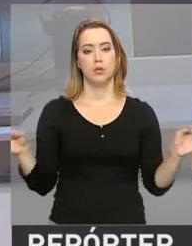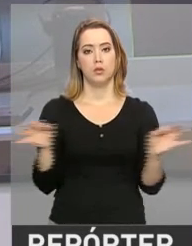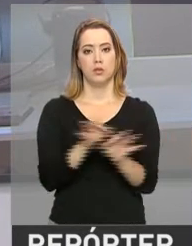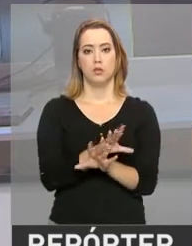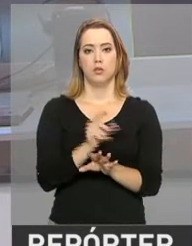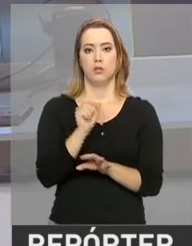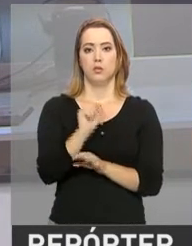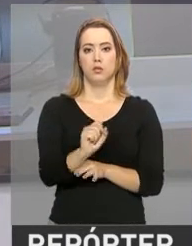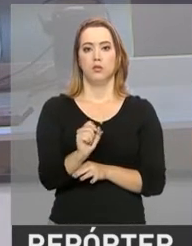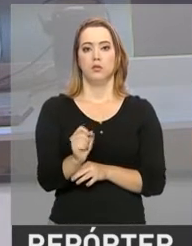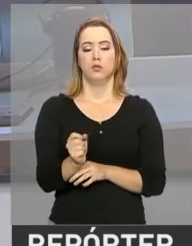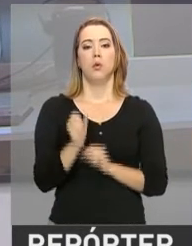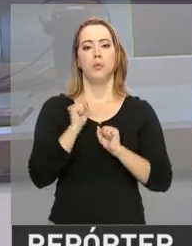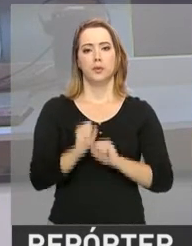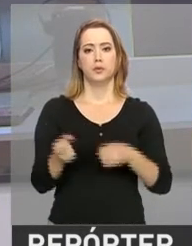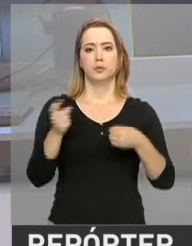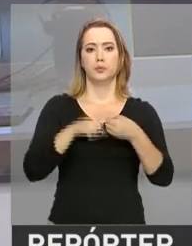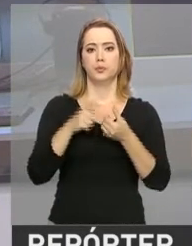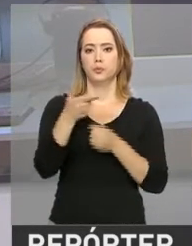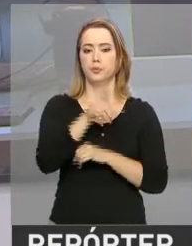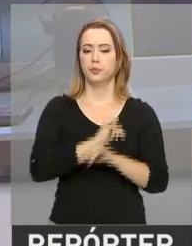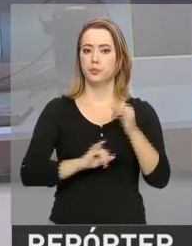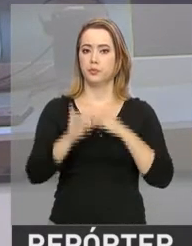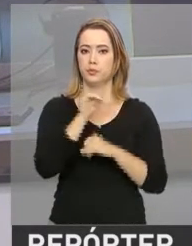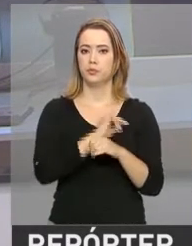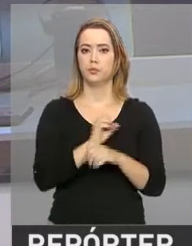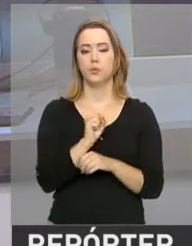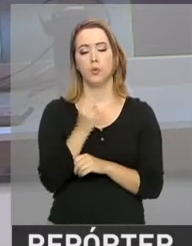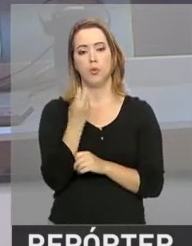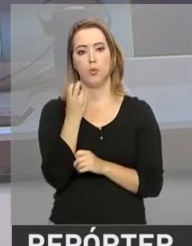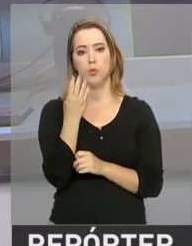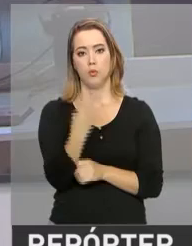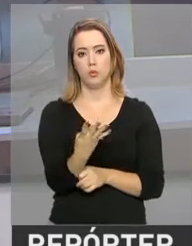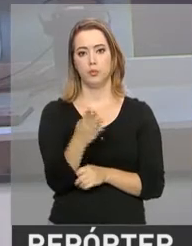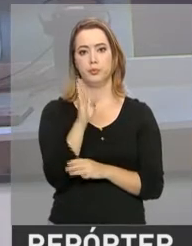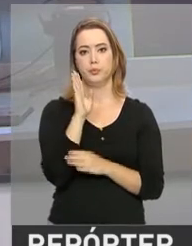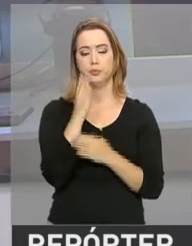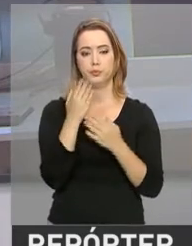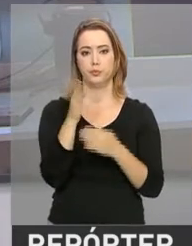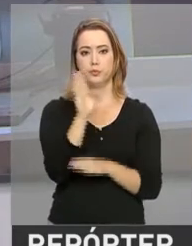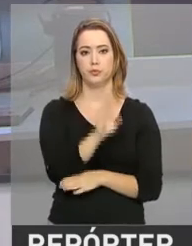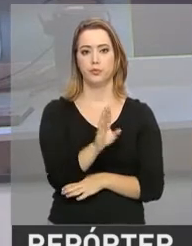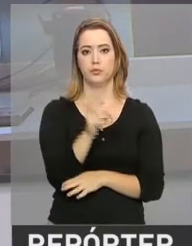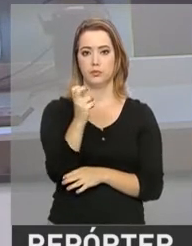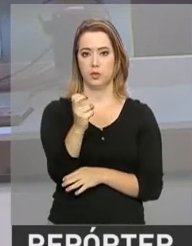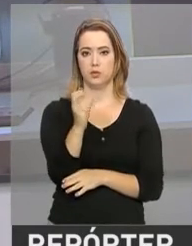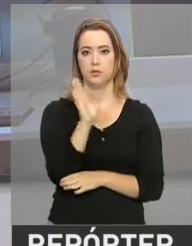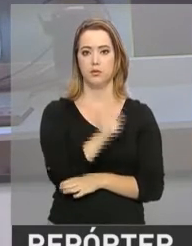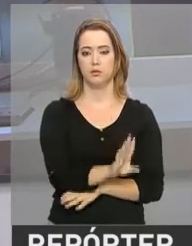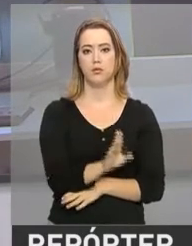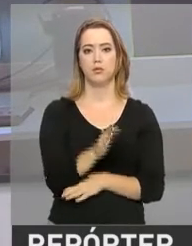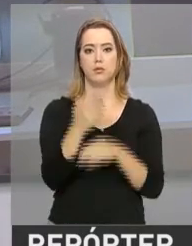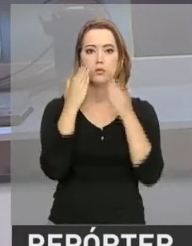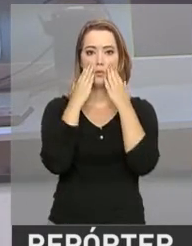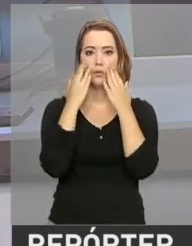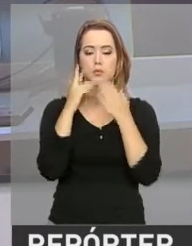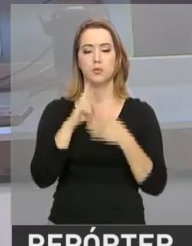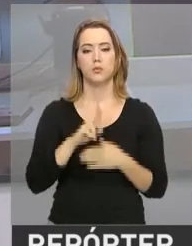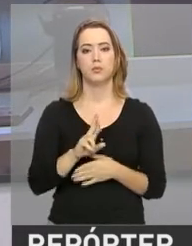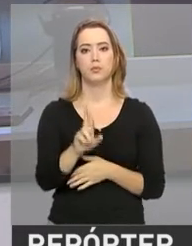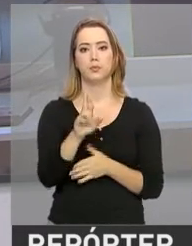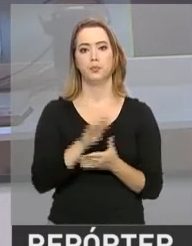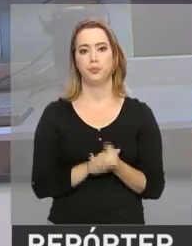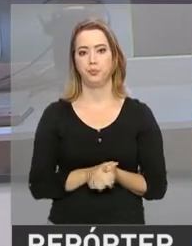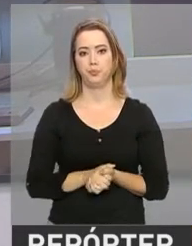NBR termina aqui. Podemos voltar a qualquer momento com outras informações, às 4 da tarde, ou melhor, às 5 da tarde, na próxima edição do